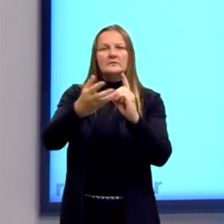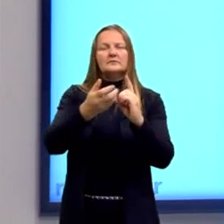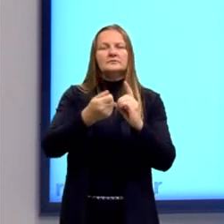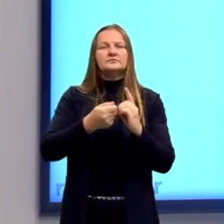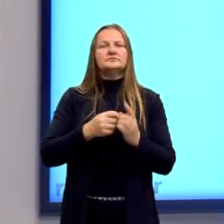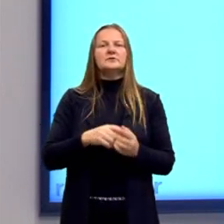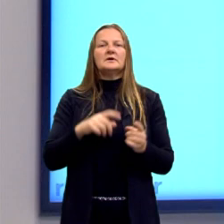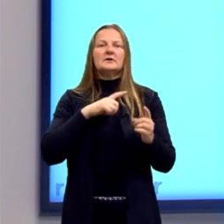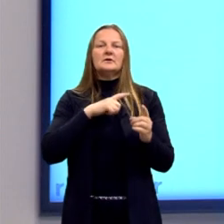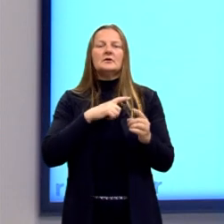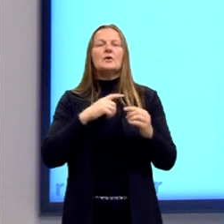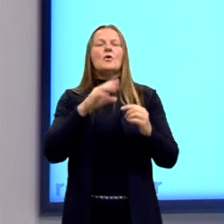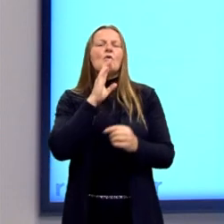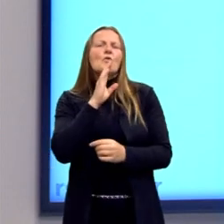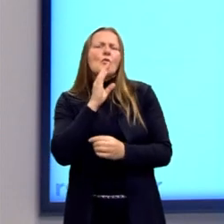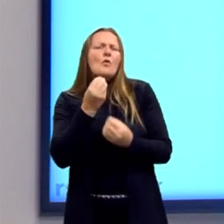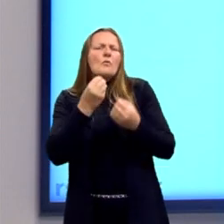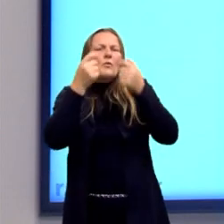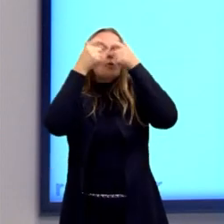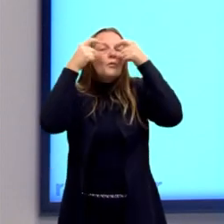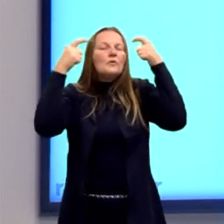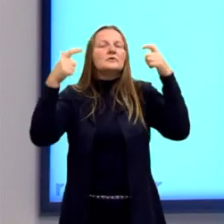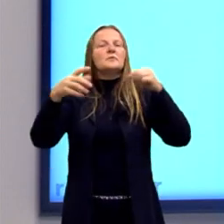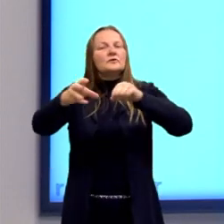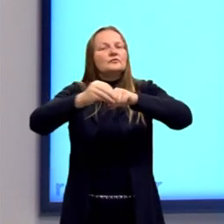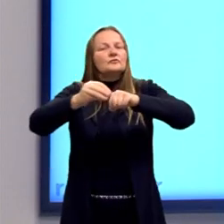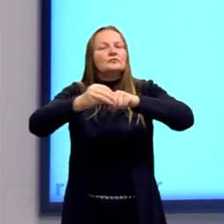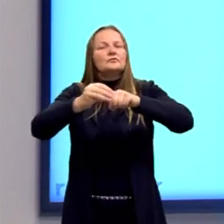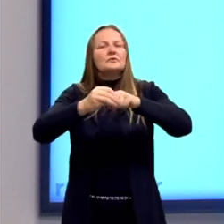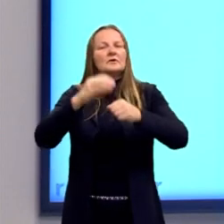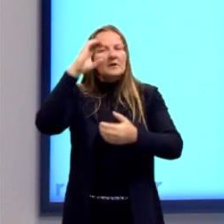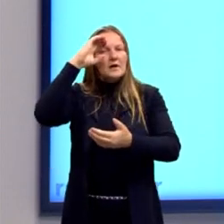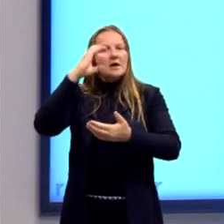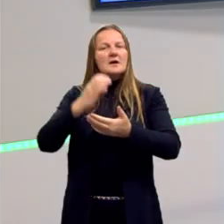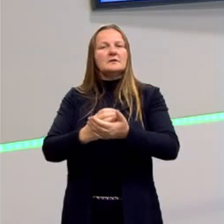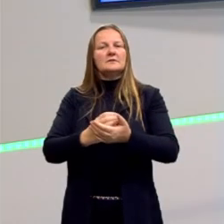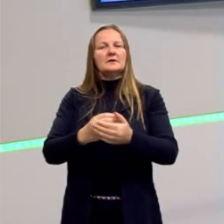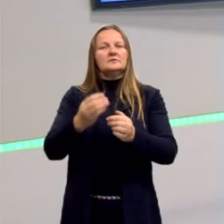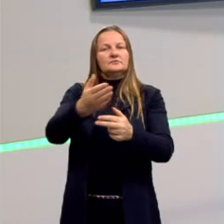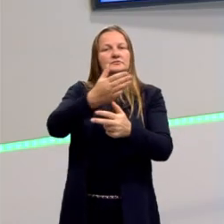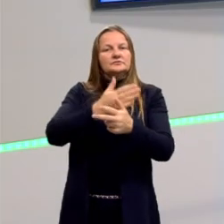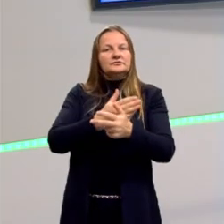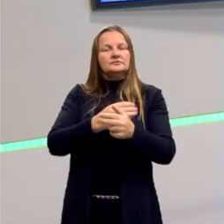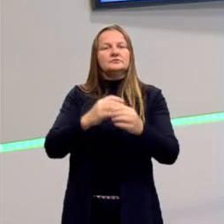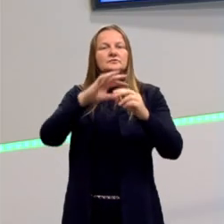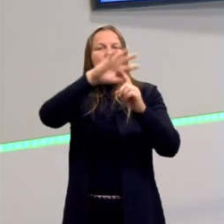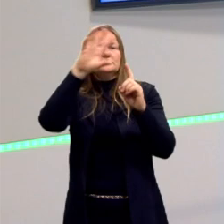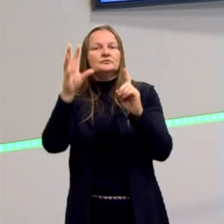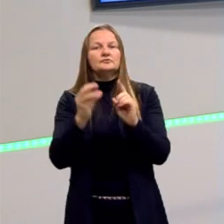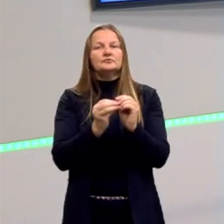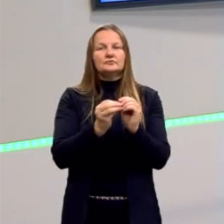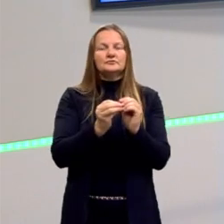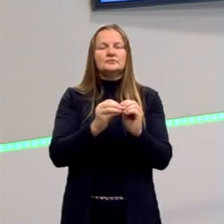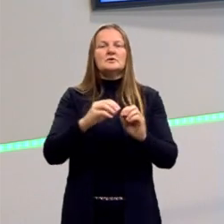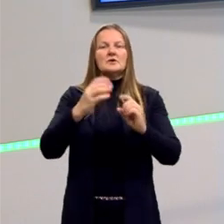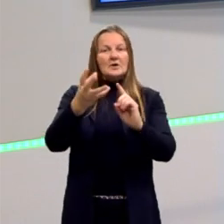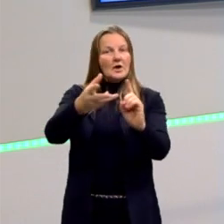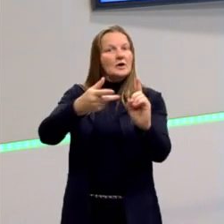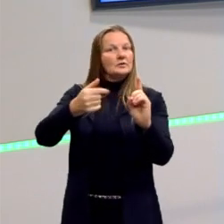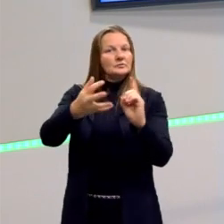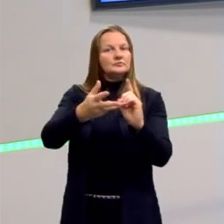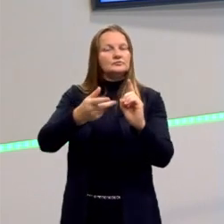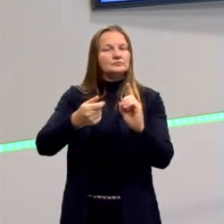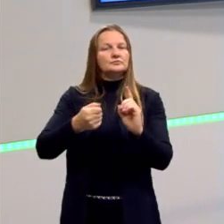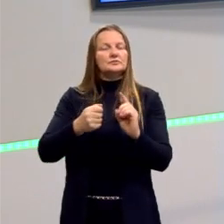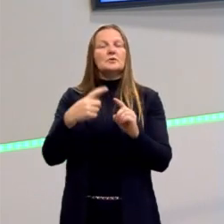que o conhecimento se dá com a tese, a tese, antítese e a síntese, esse movimento dialético, mas